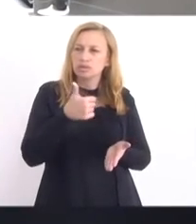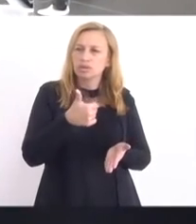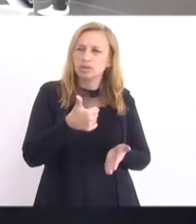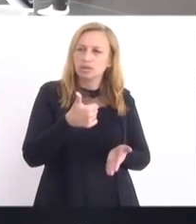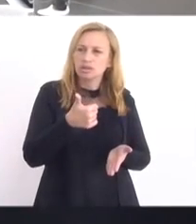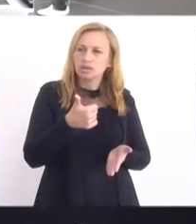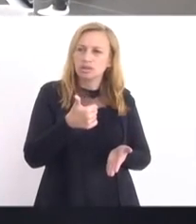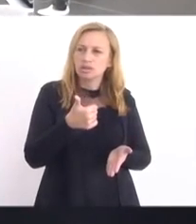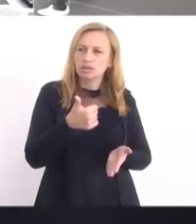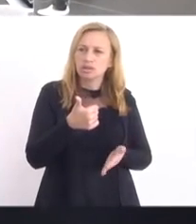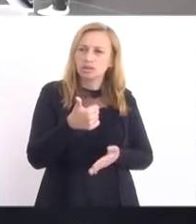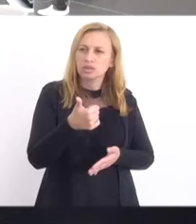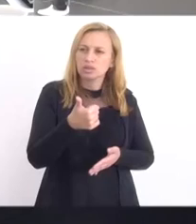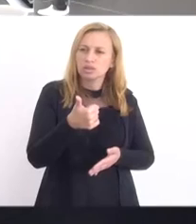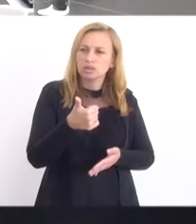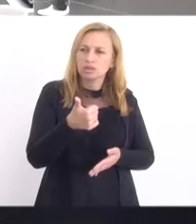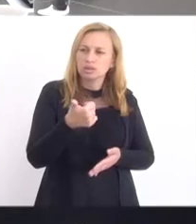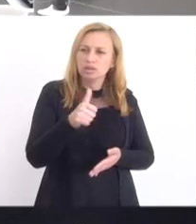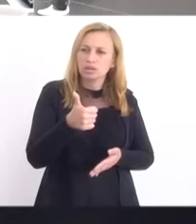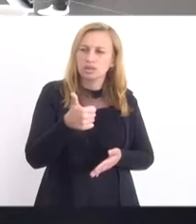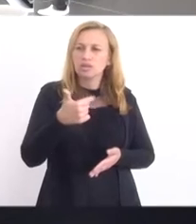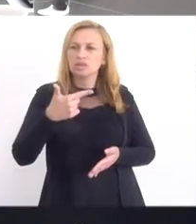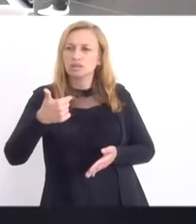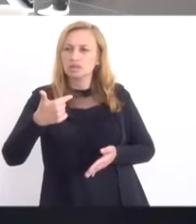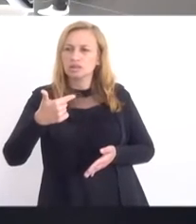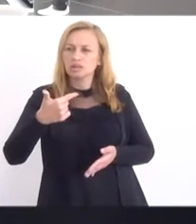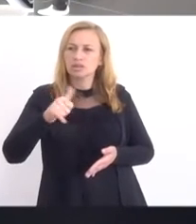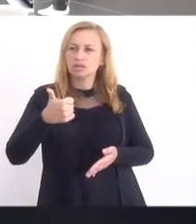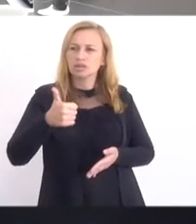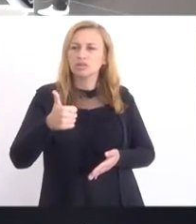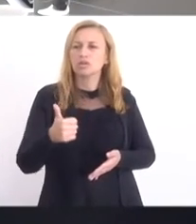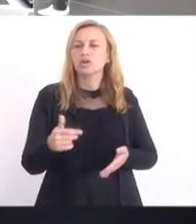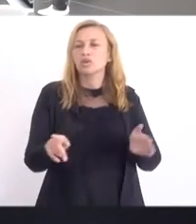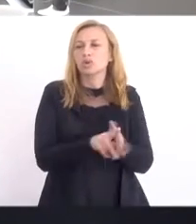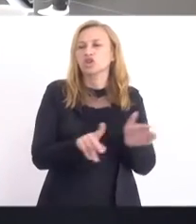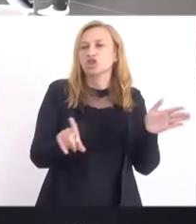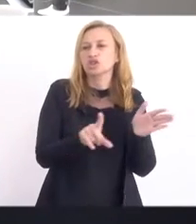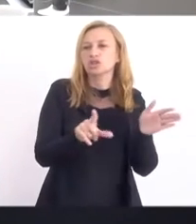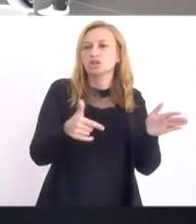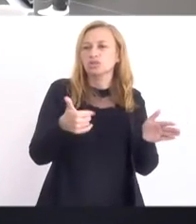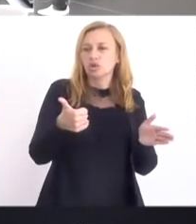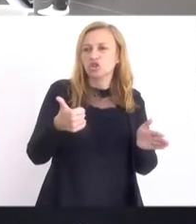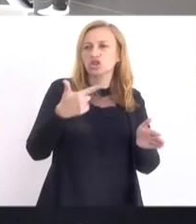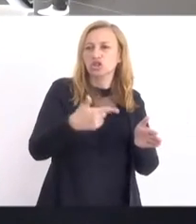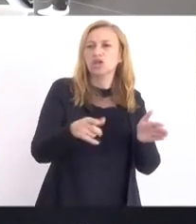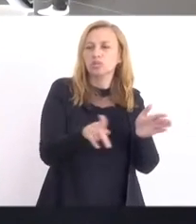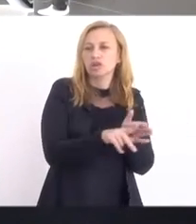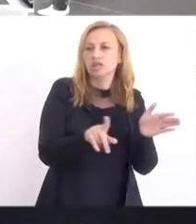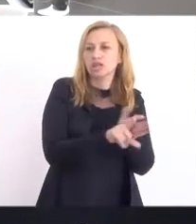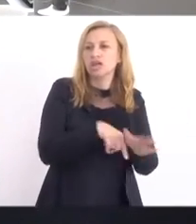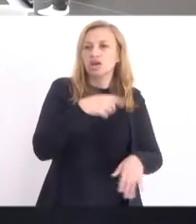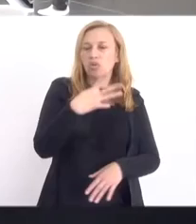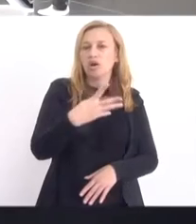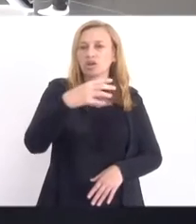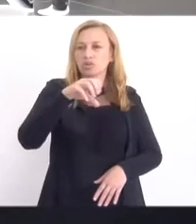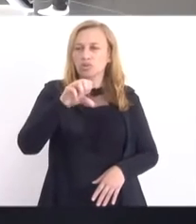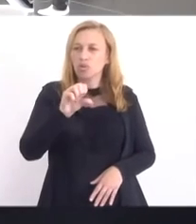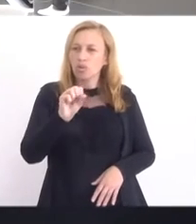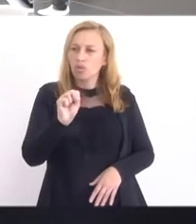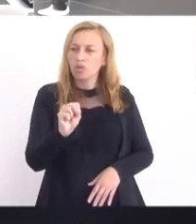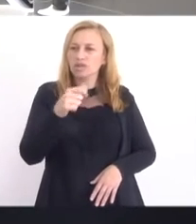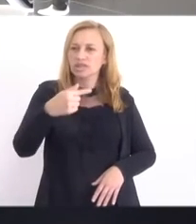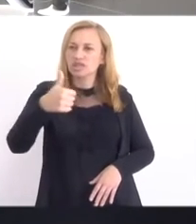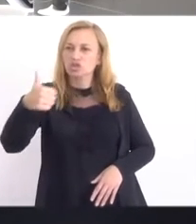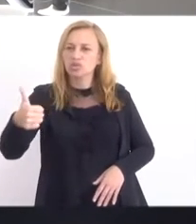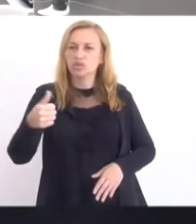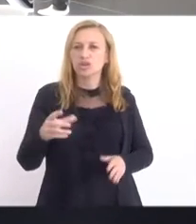da pauta, décimo segundo. Projeto de Lei 4871, de 2021. Imenta. Dispõe sob